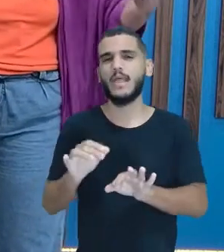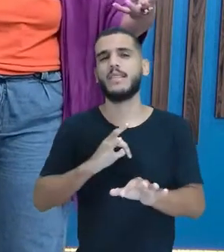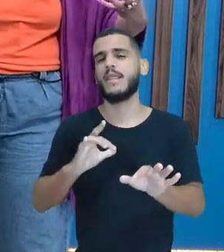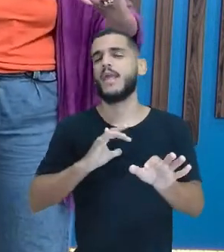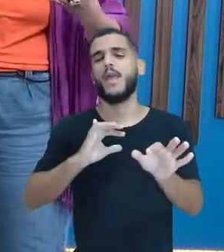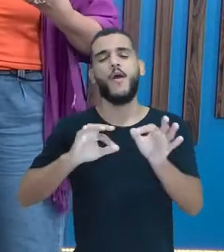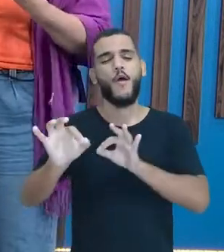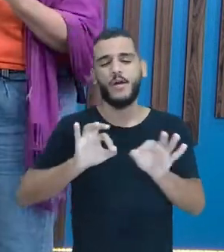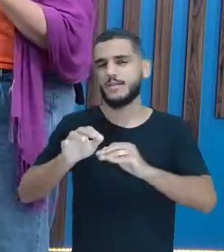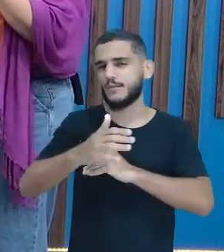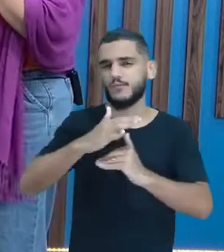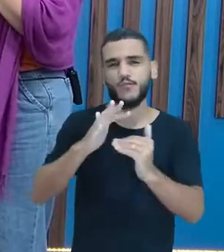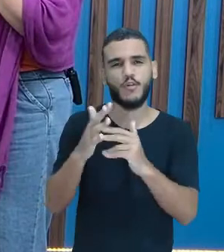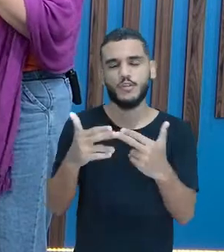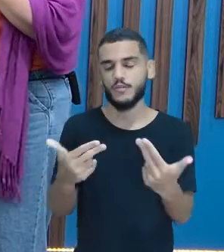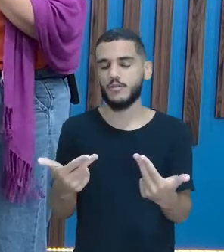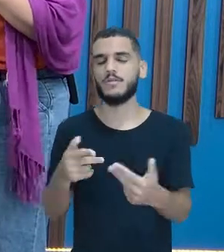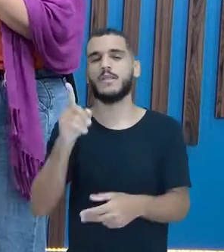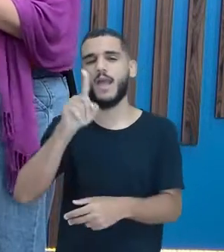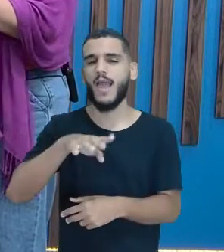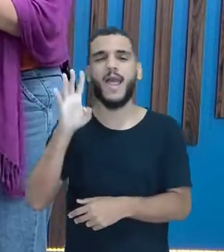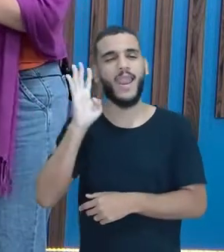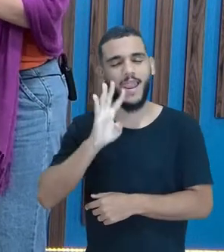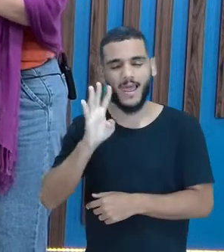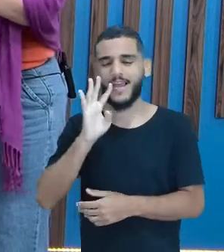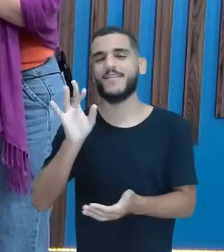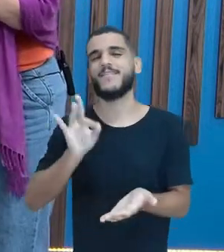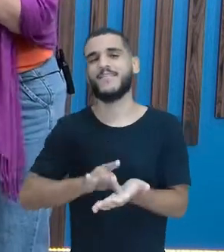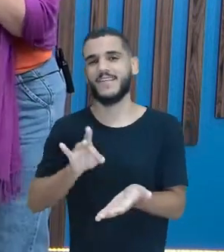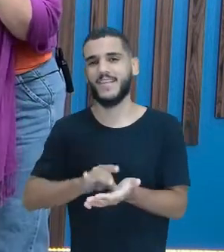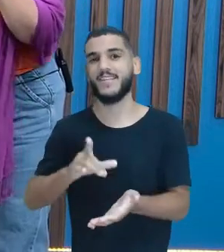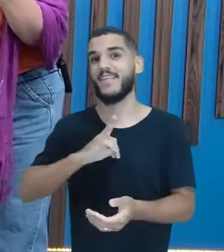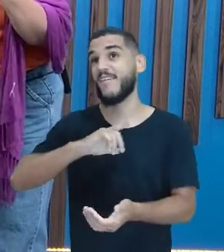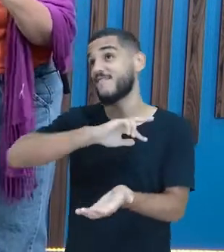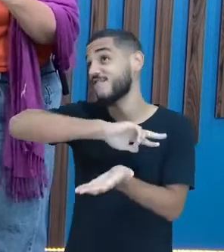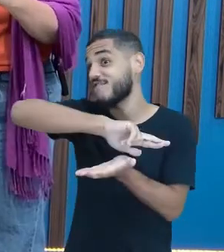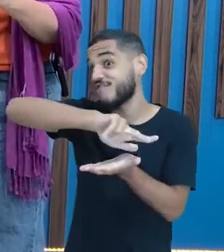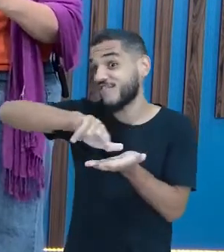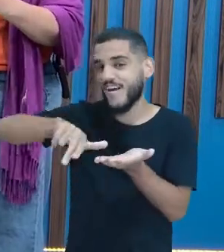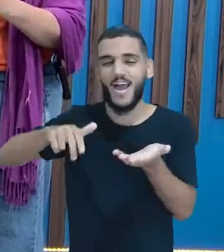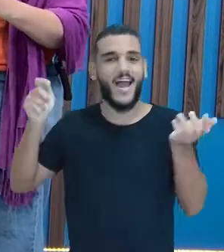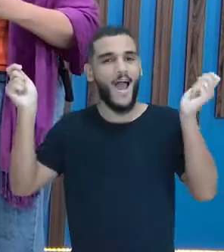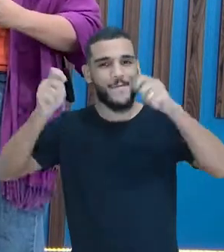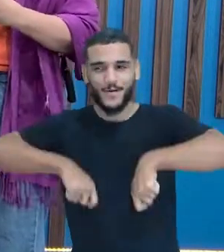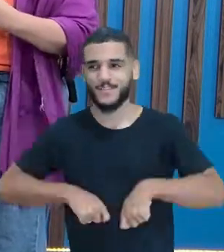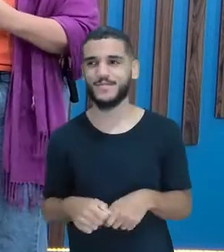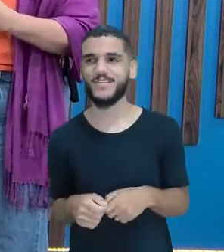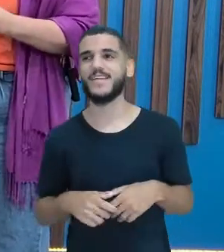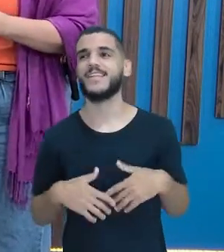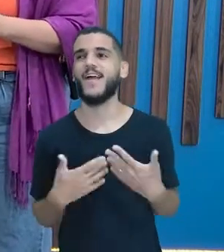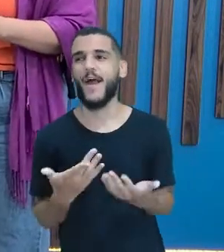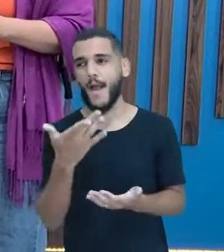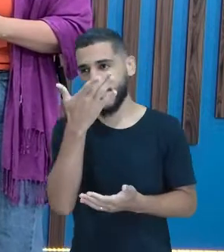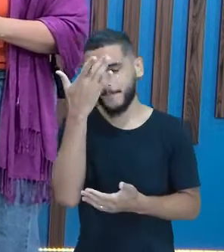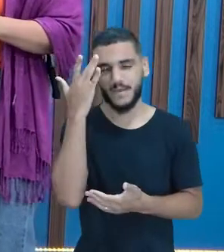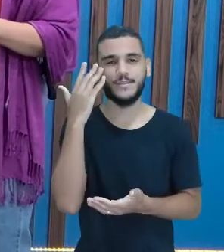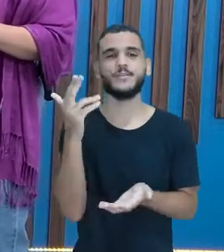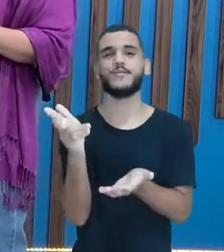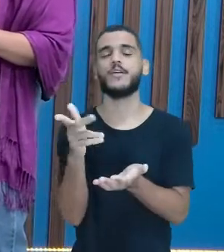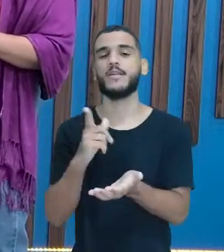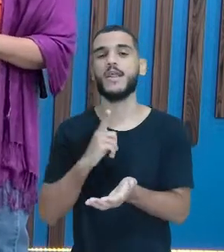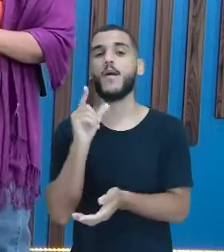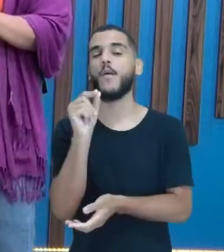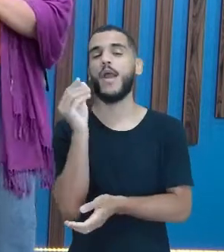fazer. Então, a gente tem um caldeirão de pessoas maravilhosas nessa Aquela pessoa que vai fazer o make da